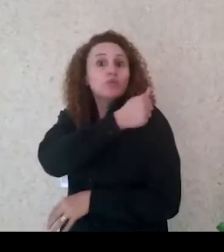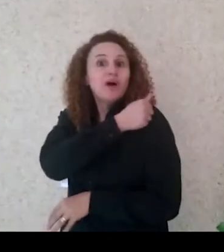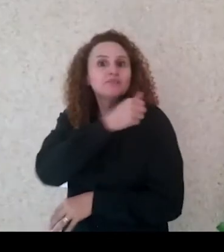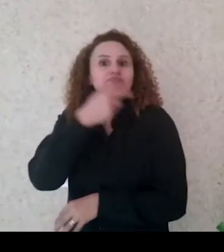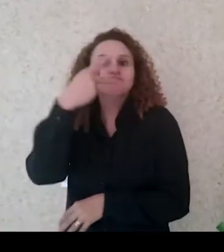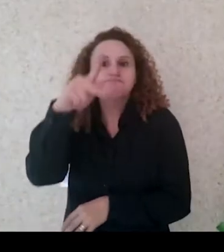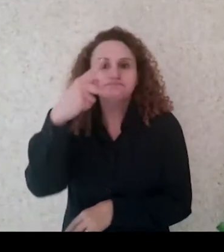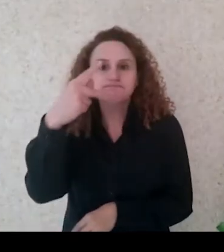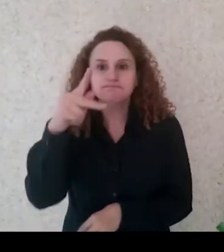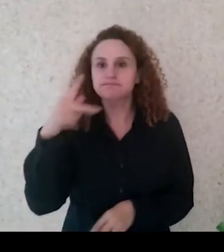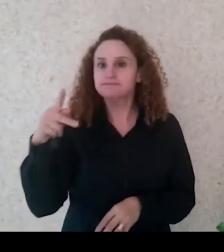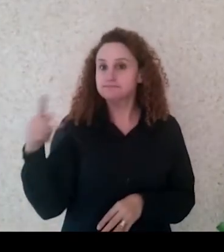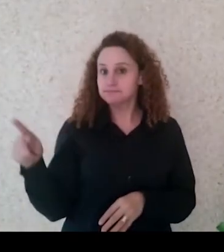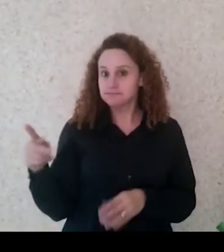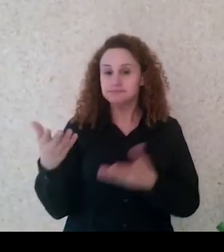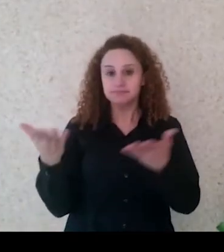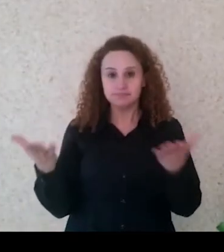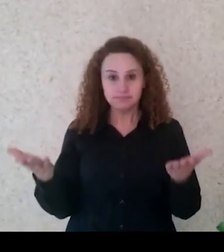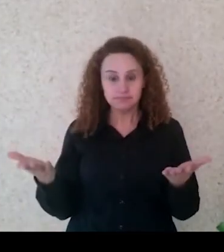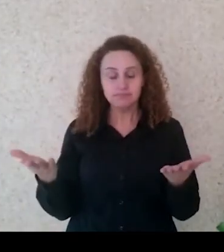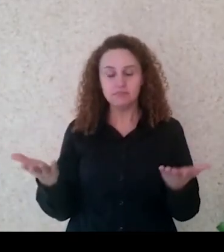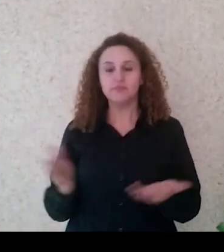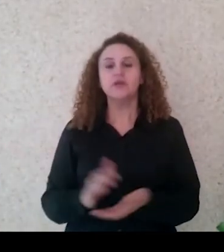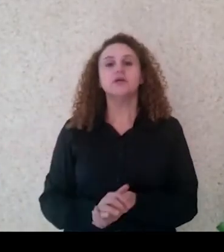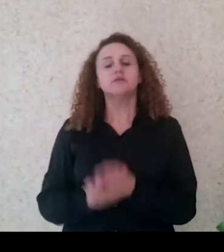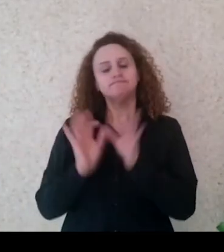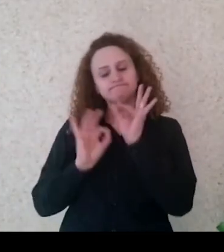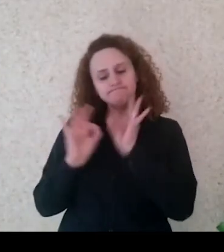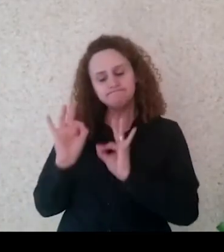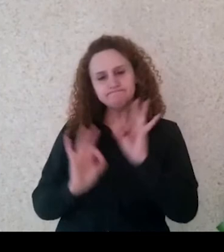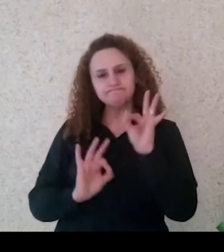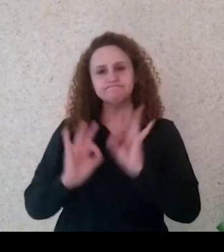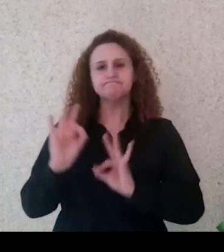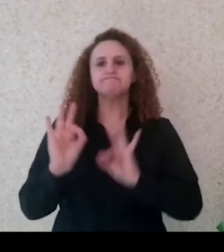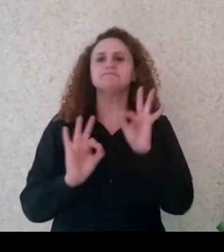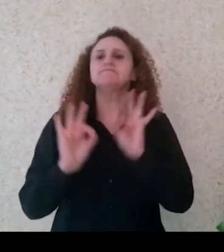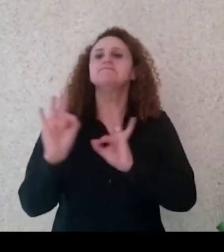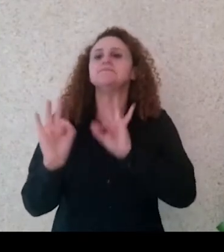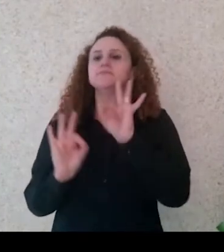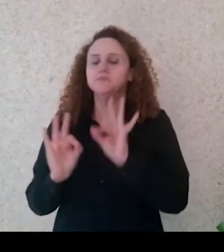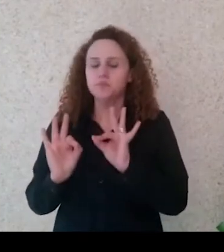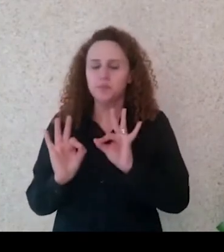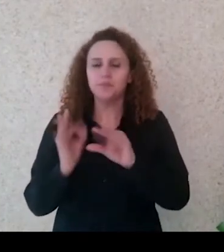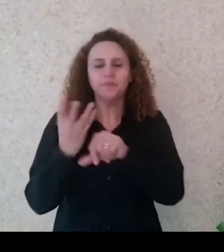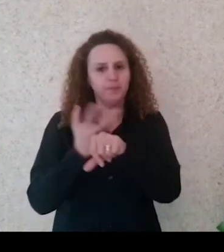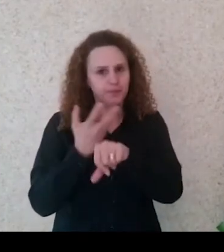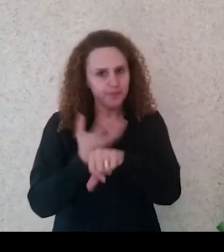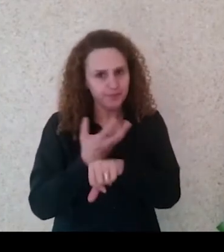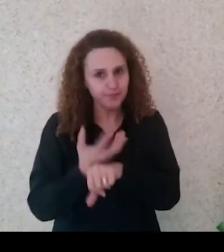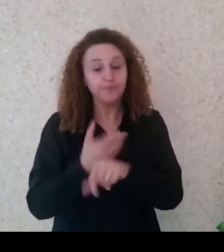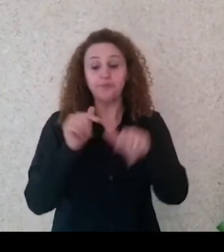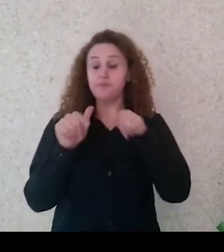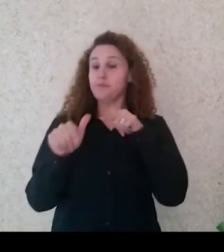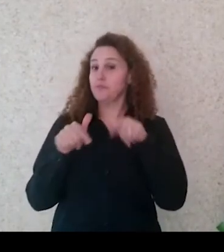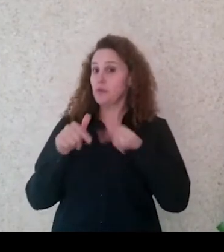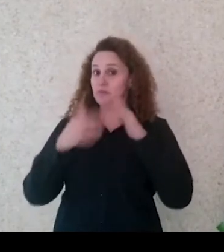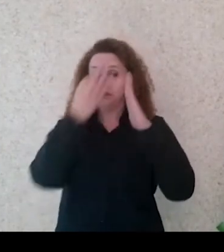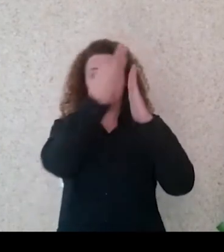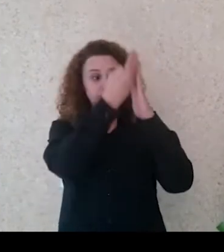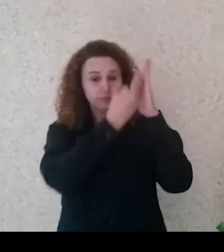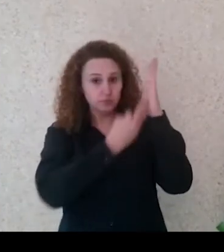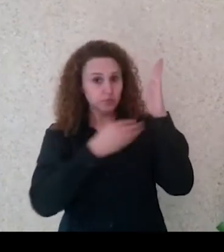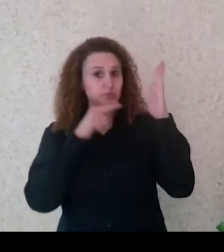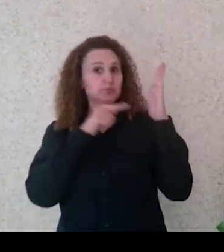nós organizamos essa disciplina dessa forma. Nós vamos trabalhar com o texto, todos os